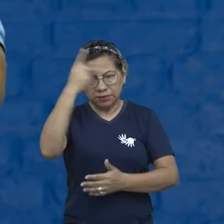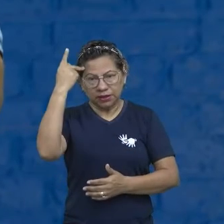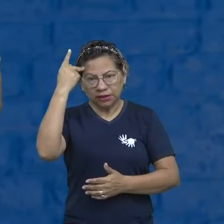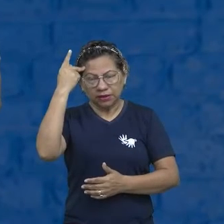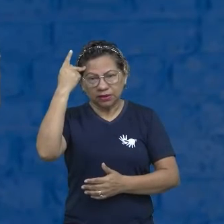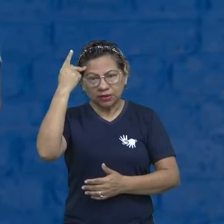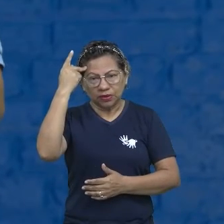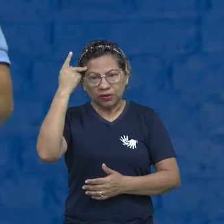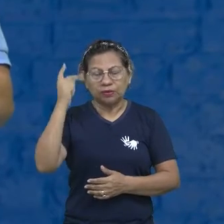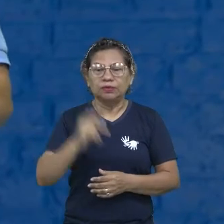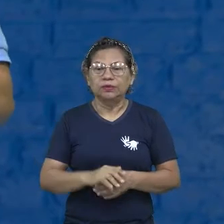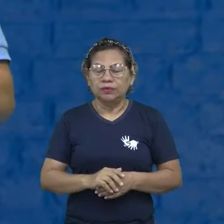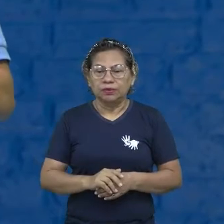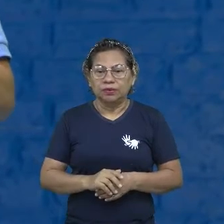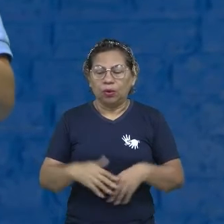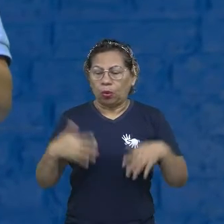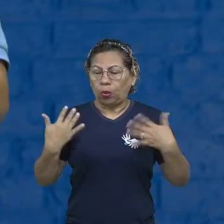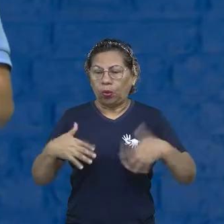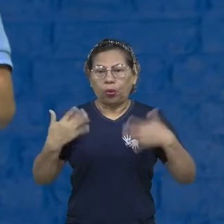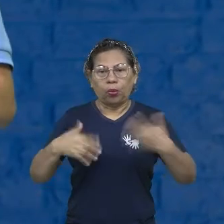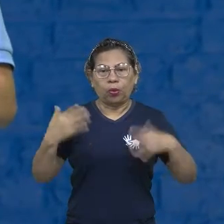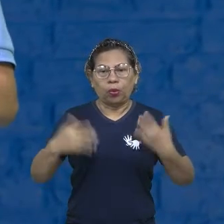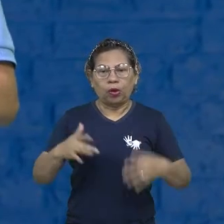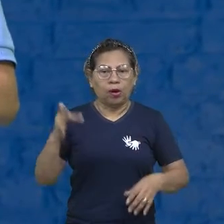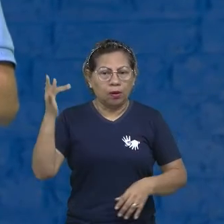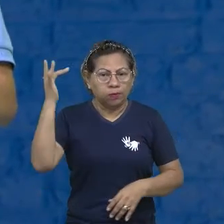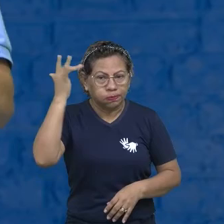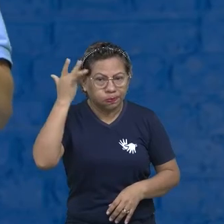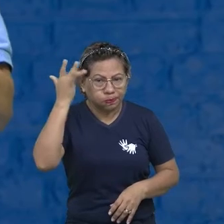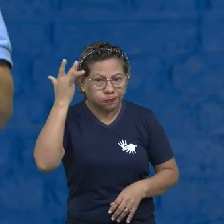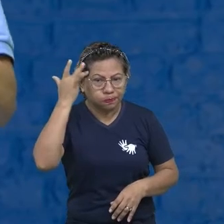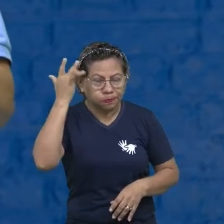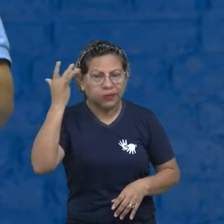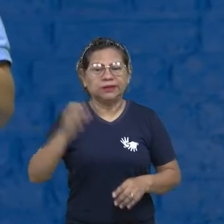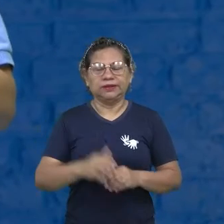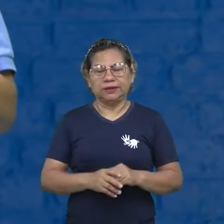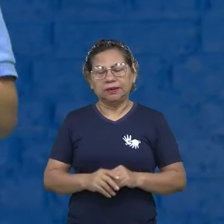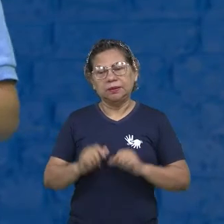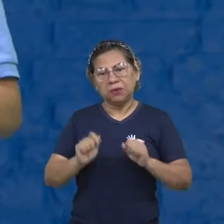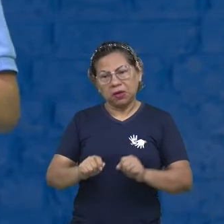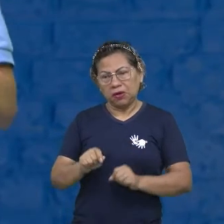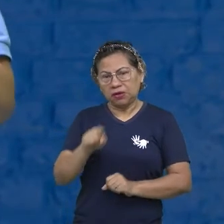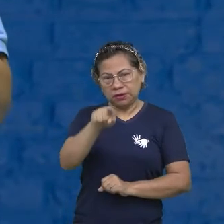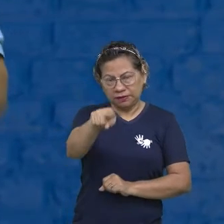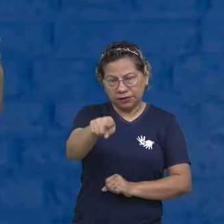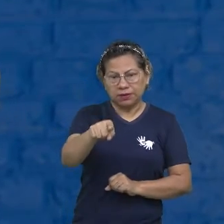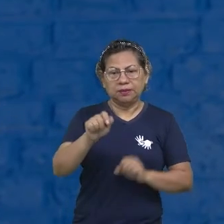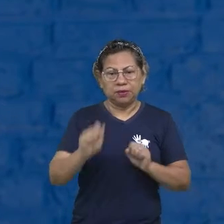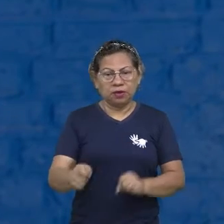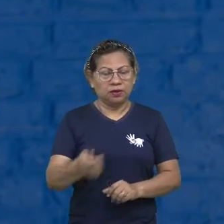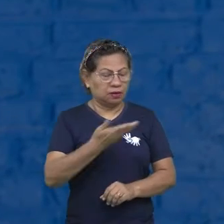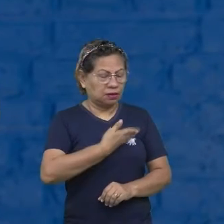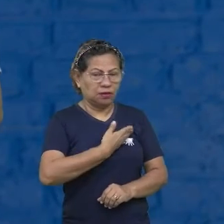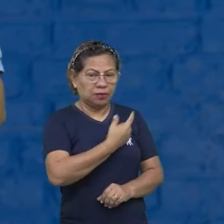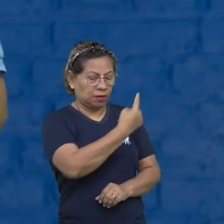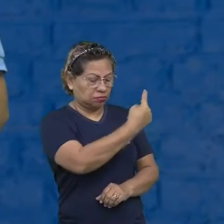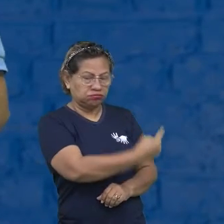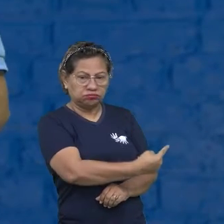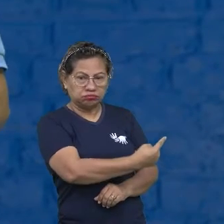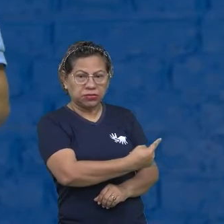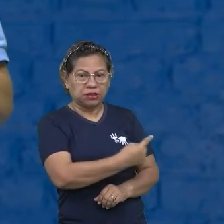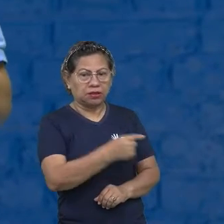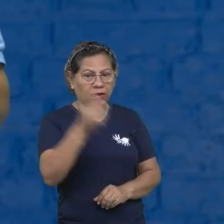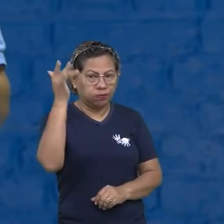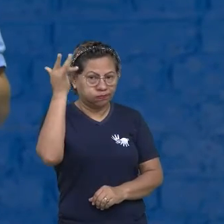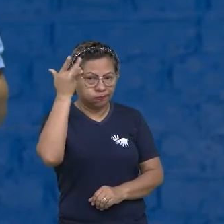super mega inteligentes. Aí você que está aí. Pode ser você, pode ser o seu colega, super inteligente.